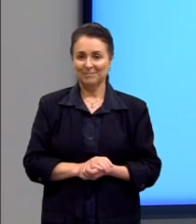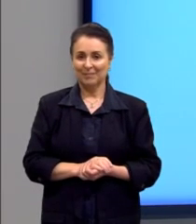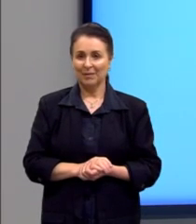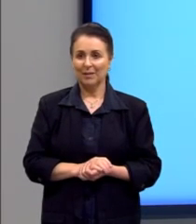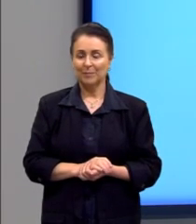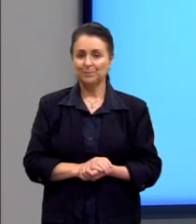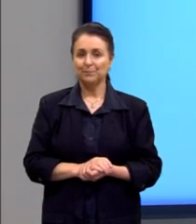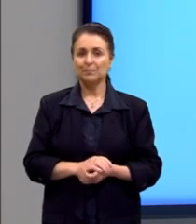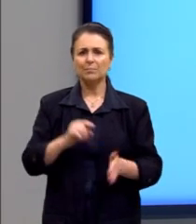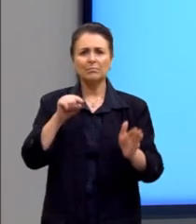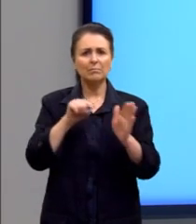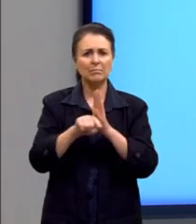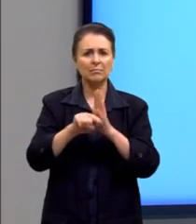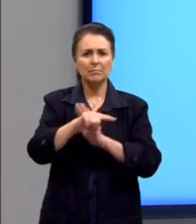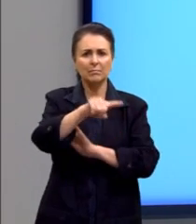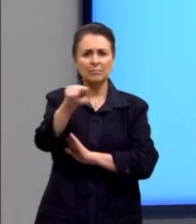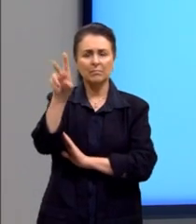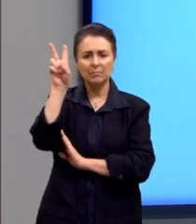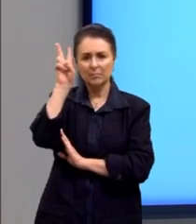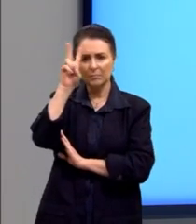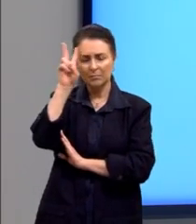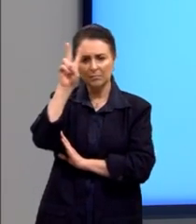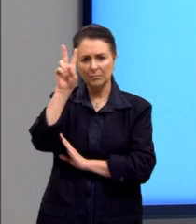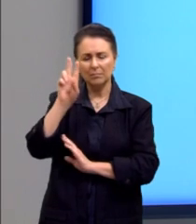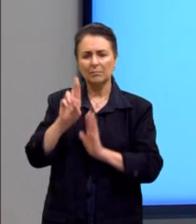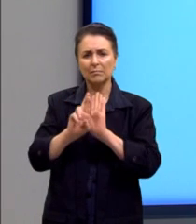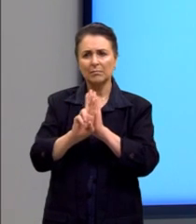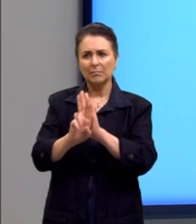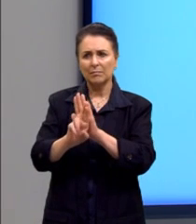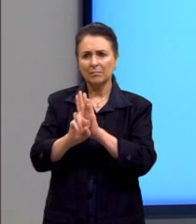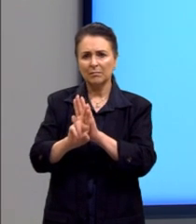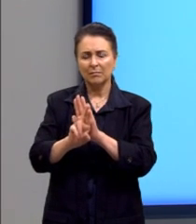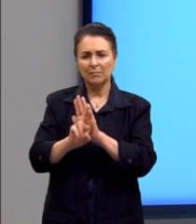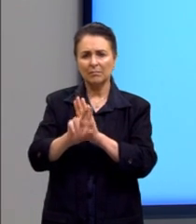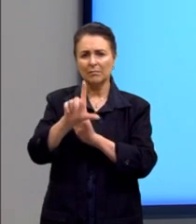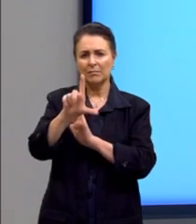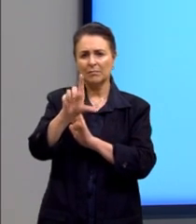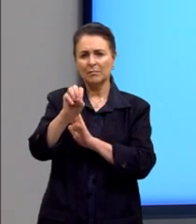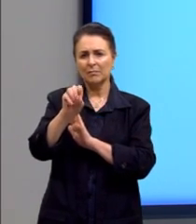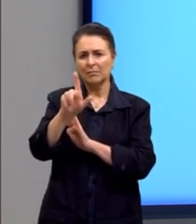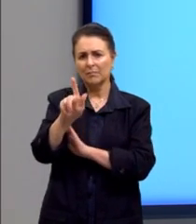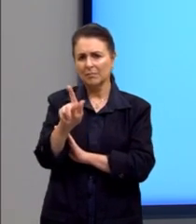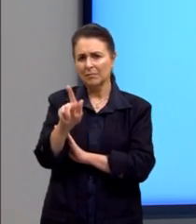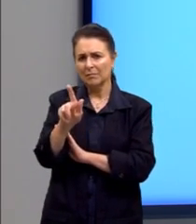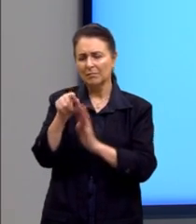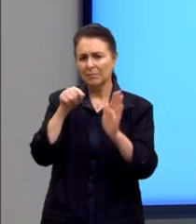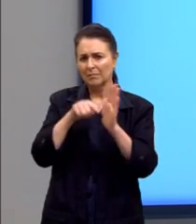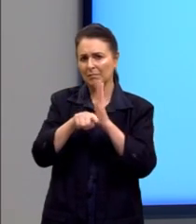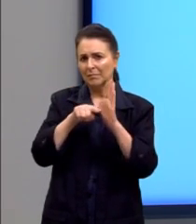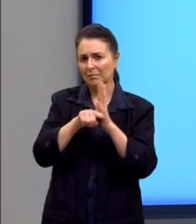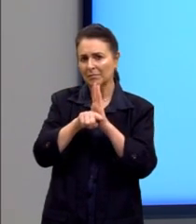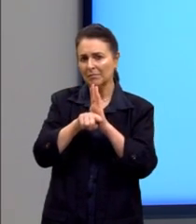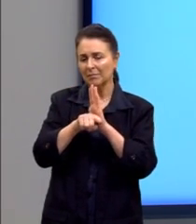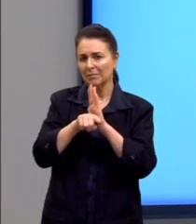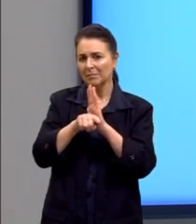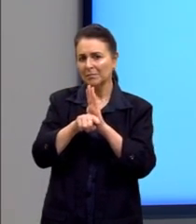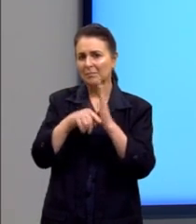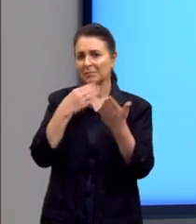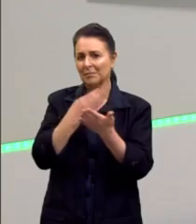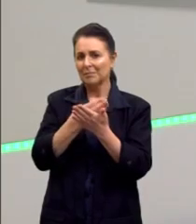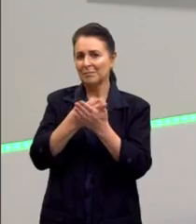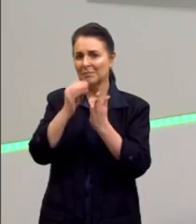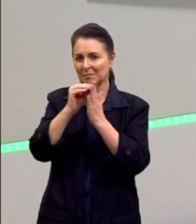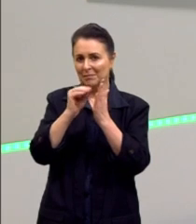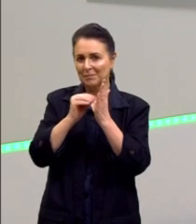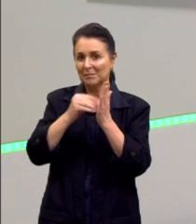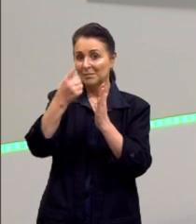Aí, gente, pergunto vocês lembram o que representa o log na questão anterior? Nós vamos estudar esse conteúdo